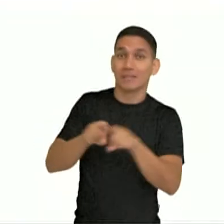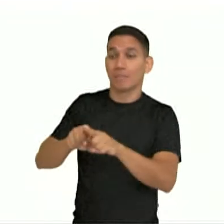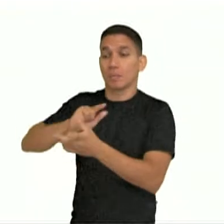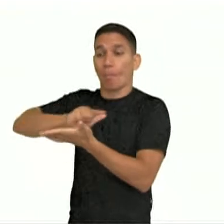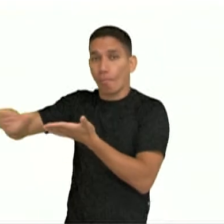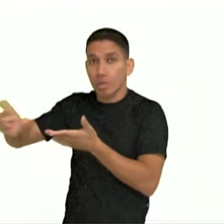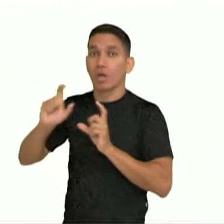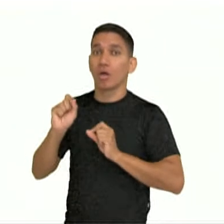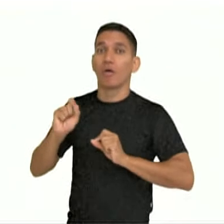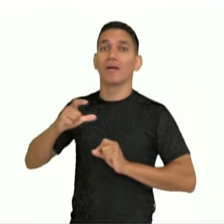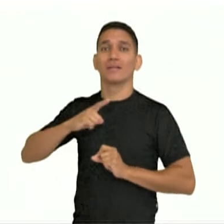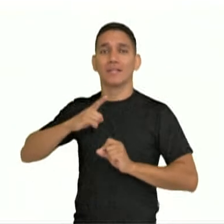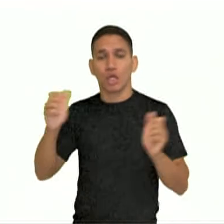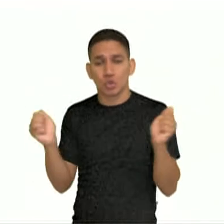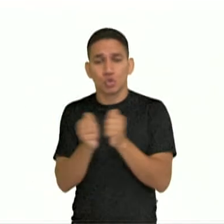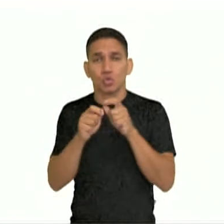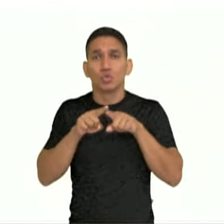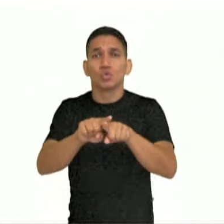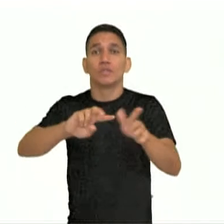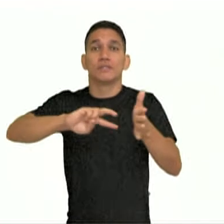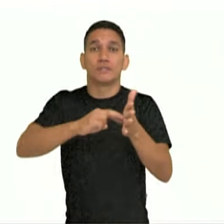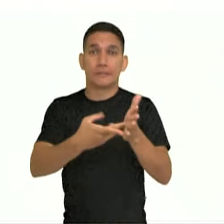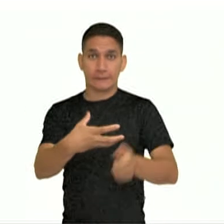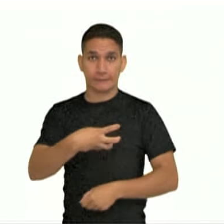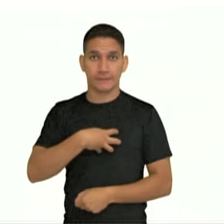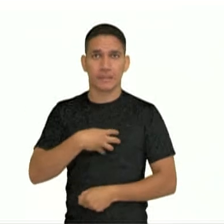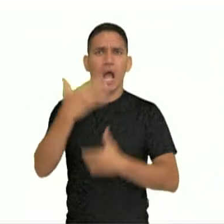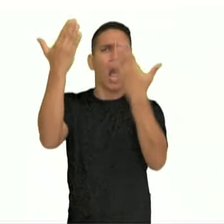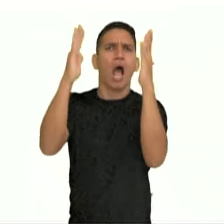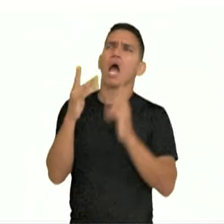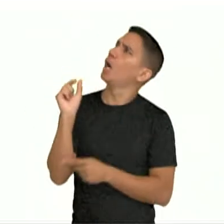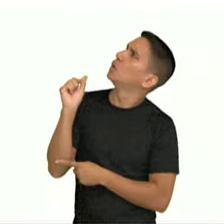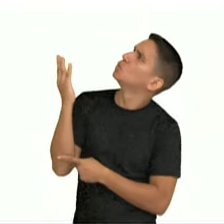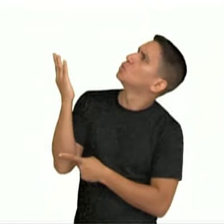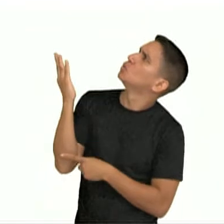sentidos. Analise com calma aqui. O que você está observando?